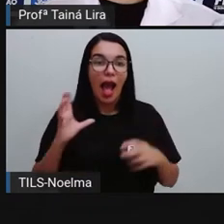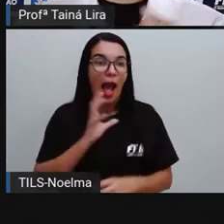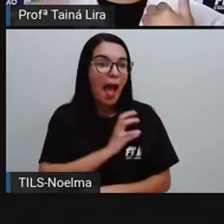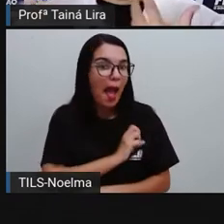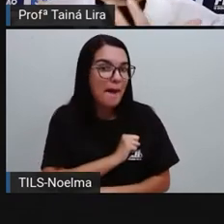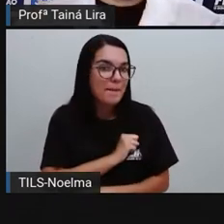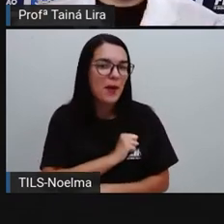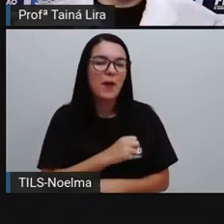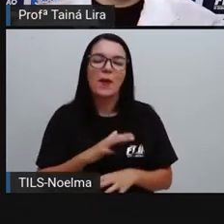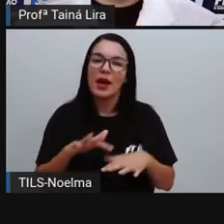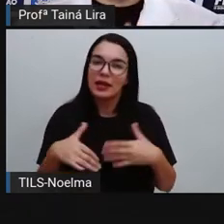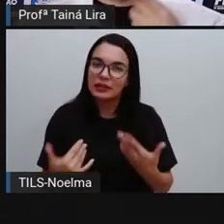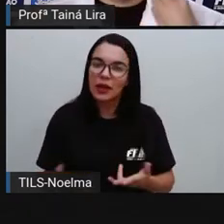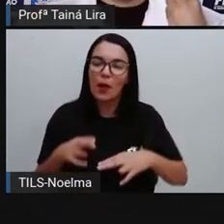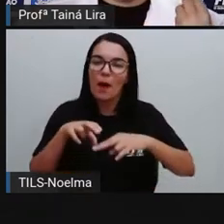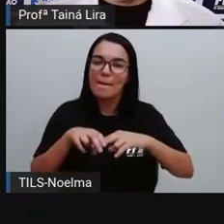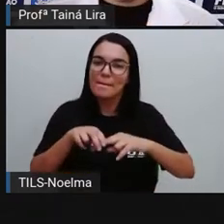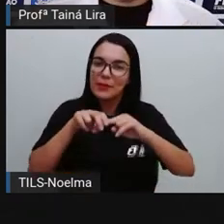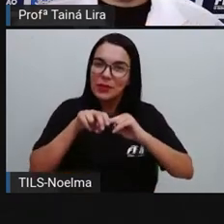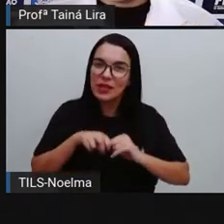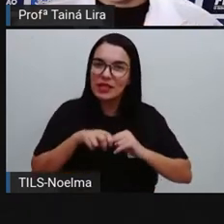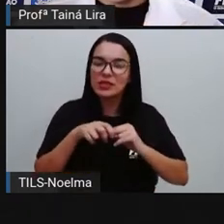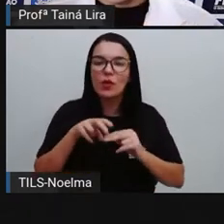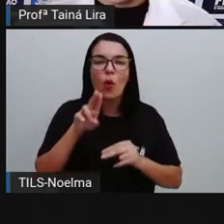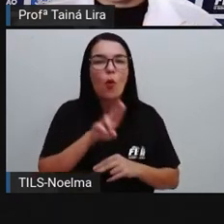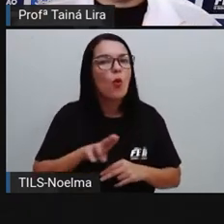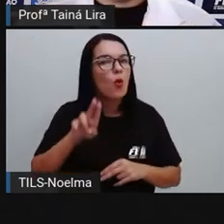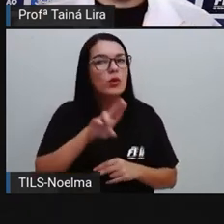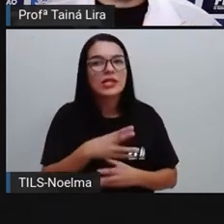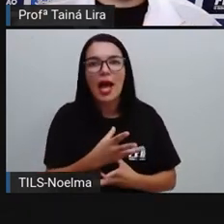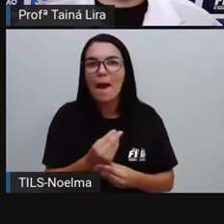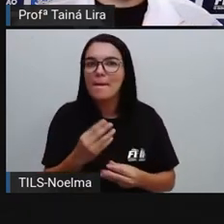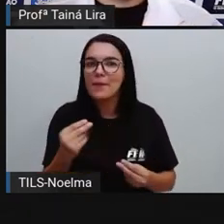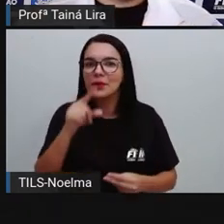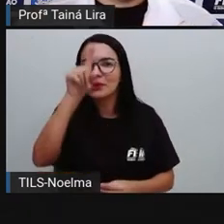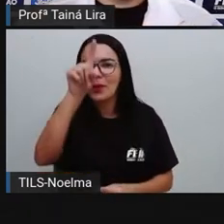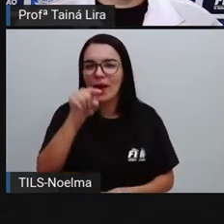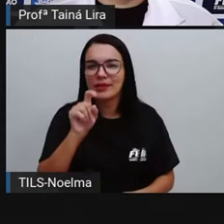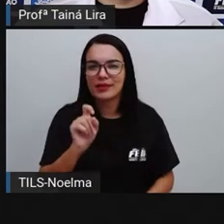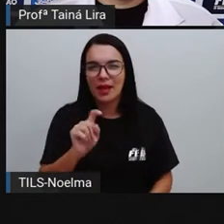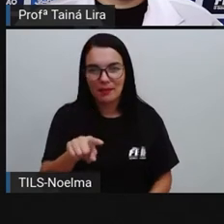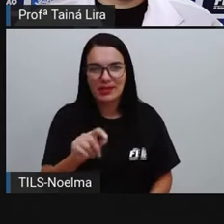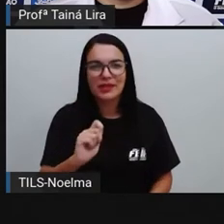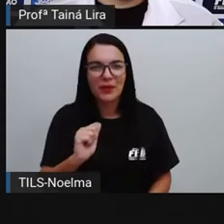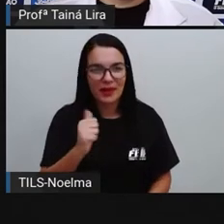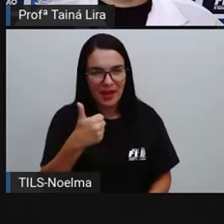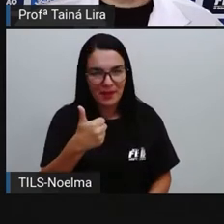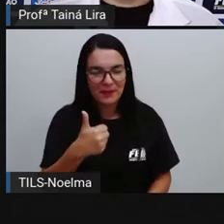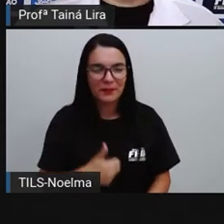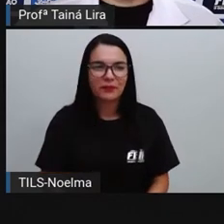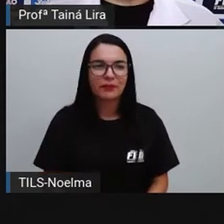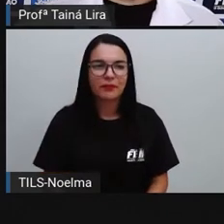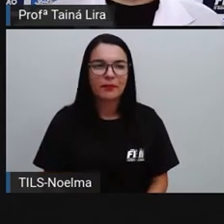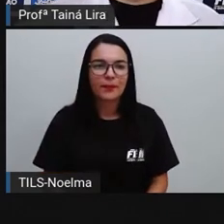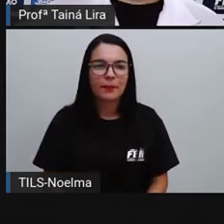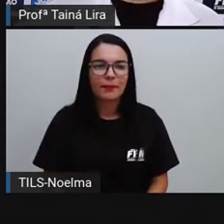Então, é por isso que a gente vê bastante aí o uso da exclamação, tá? Então, olha lá. Quais